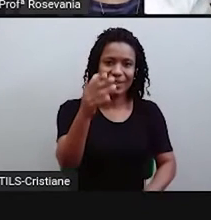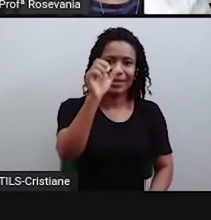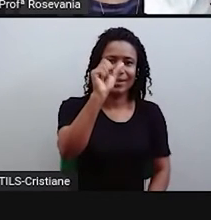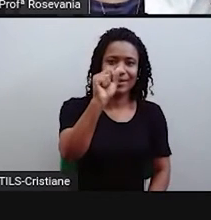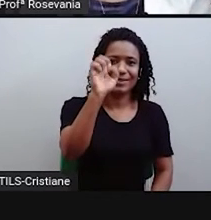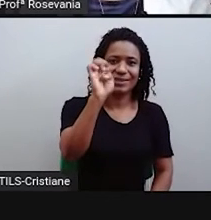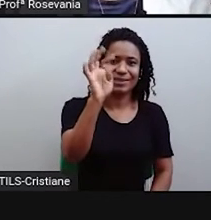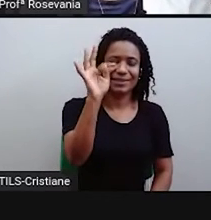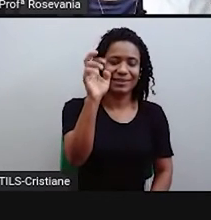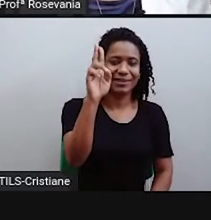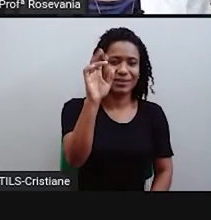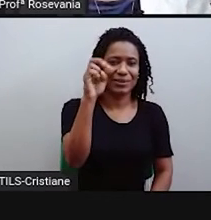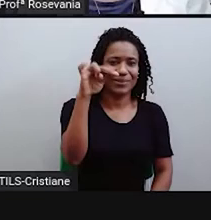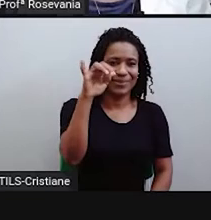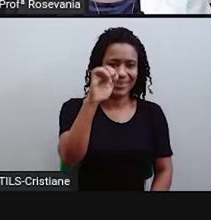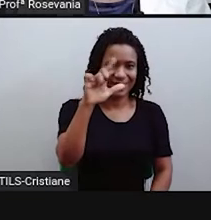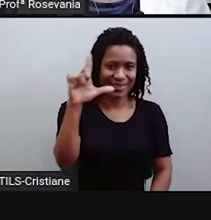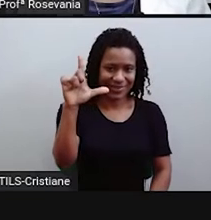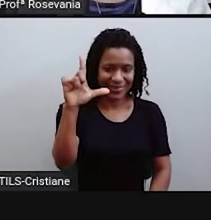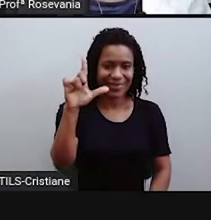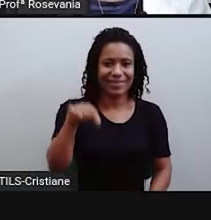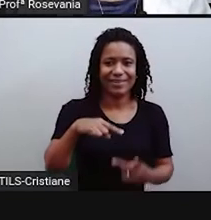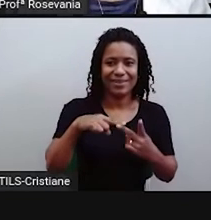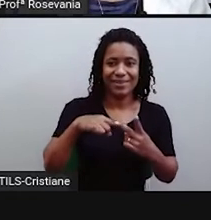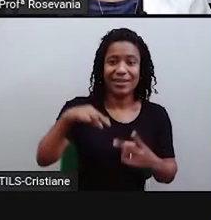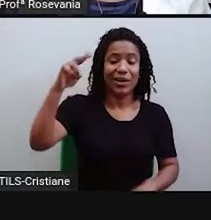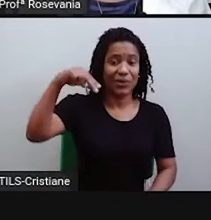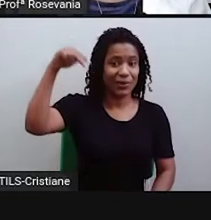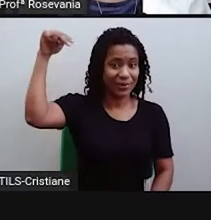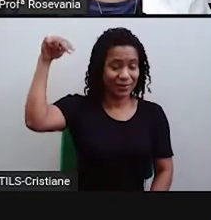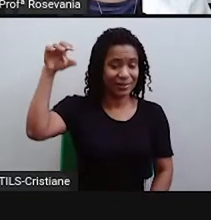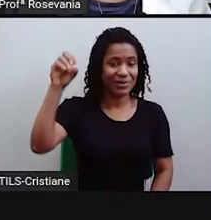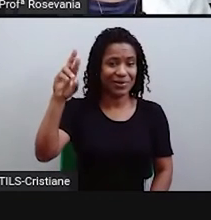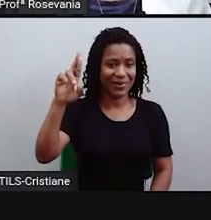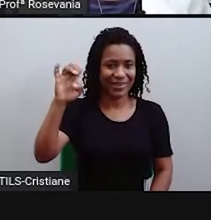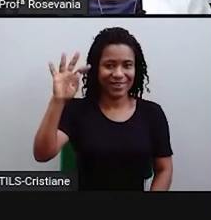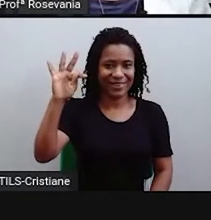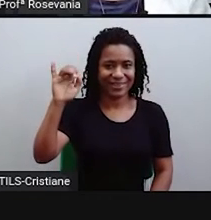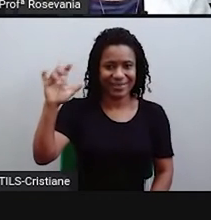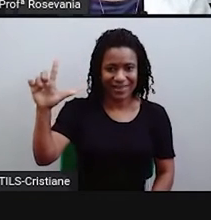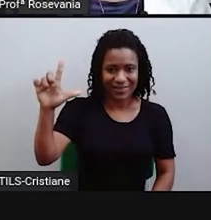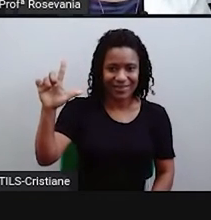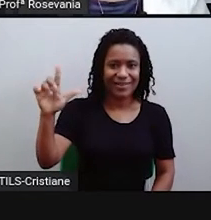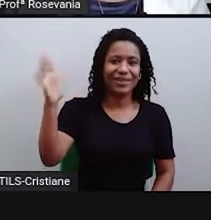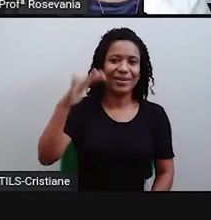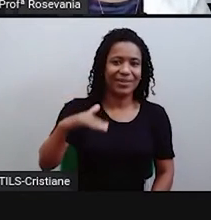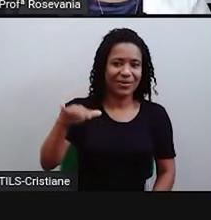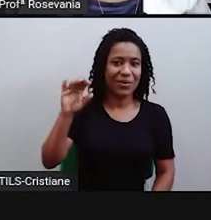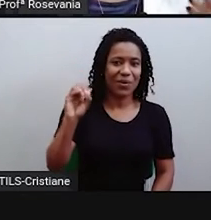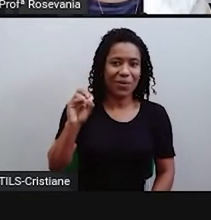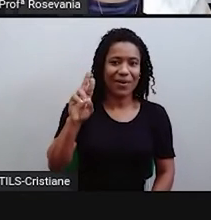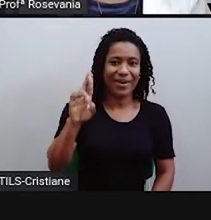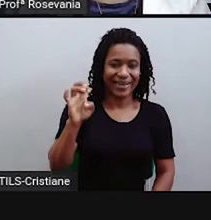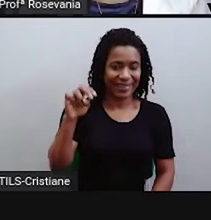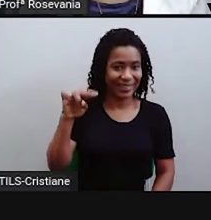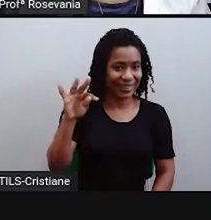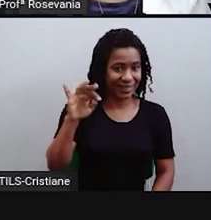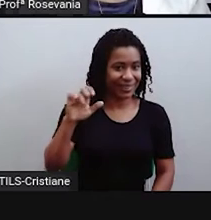nomes bem diferentes. A região norte-oriental, a Bahia, ó, aqui, pertencia à região